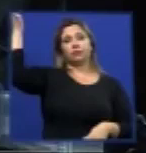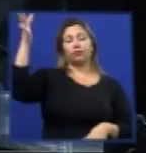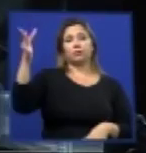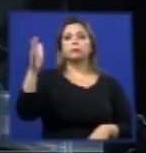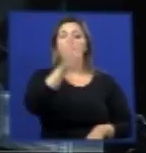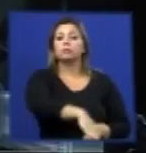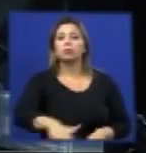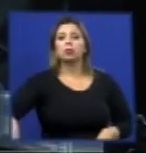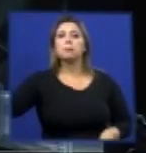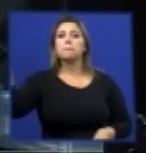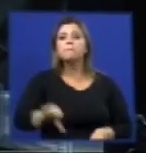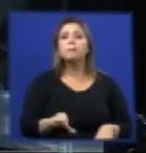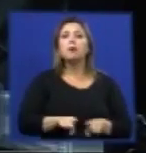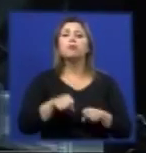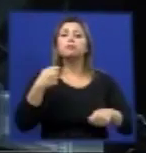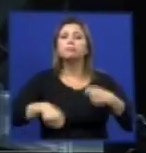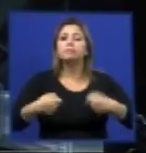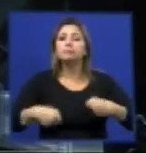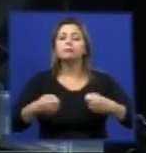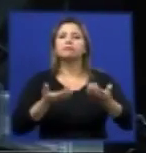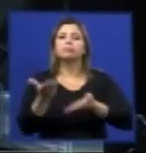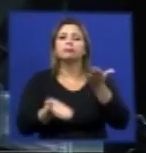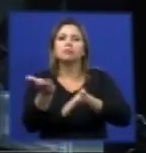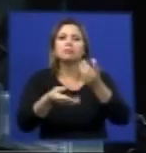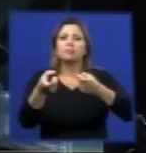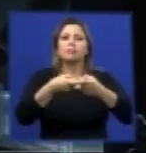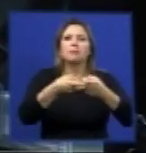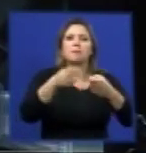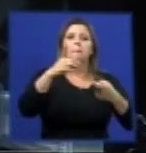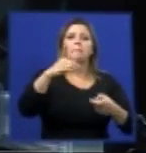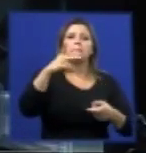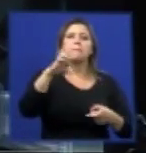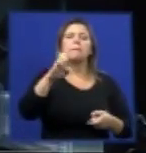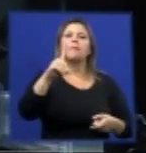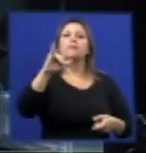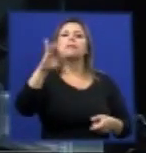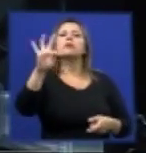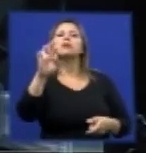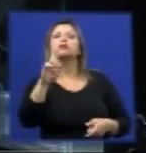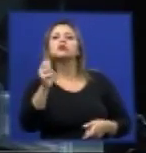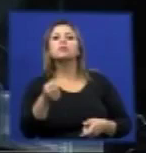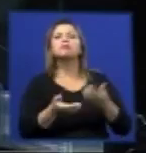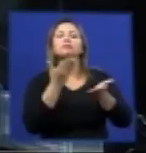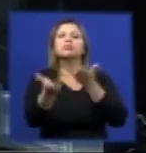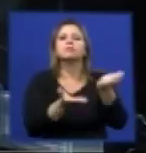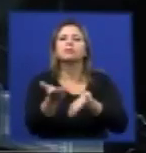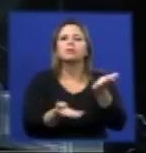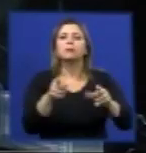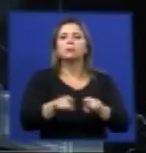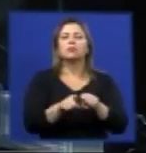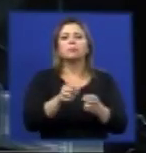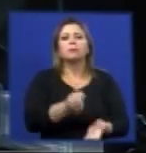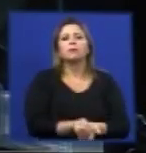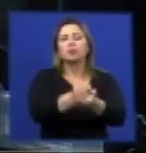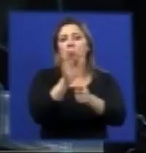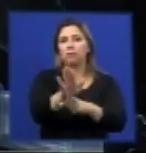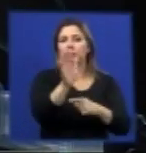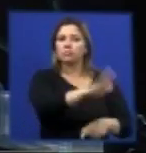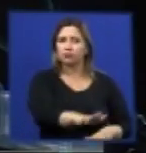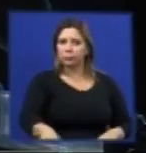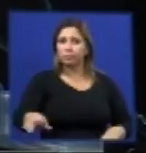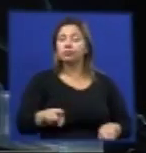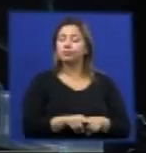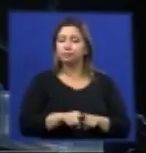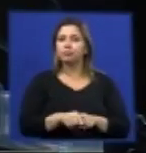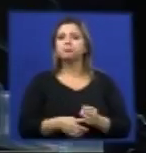pediatras você tem que ter equipamentos para dar suporte a esses pacientes de menor idade